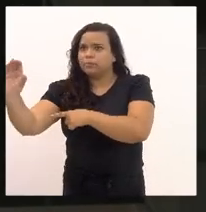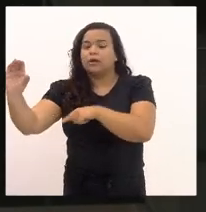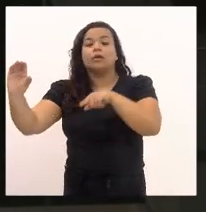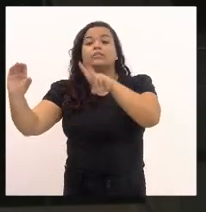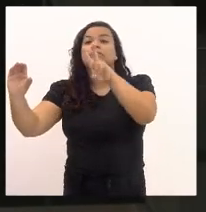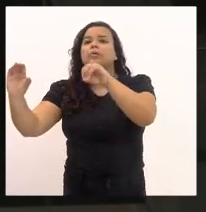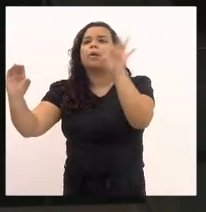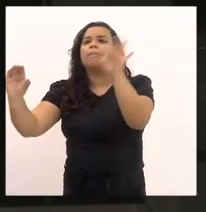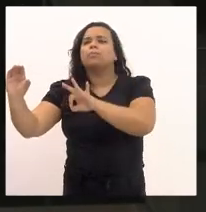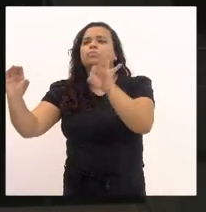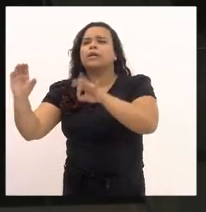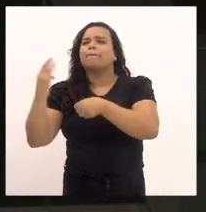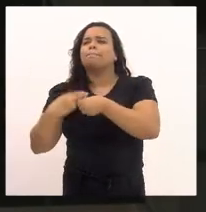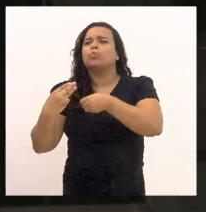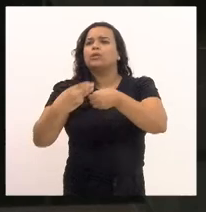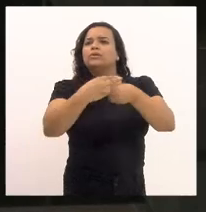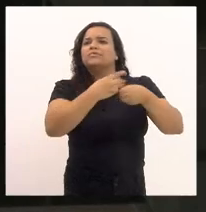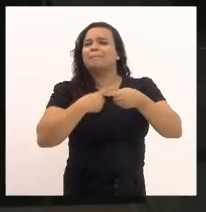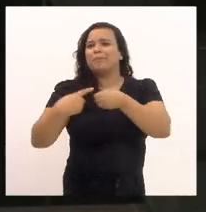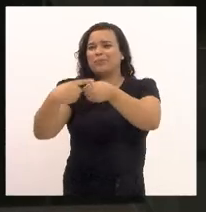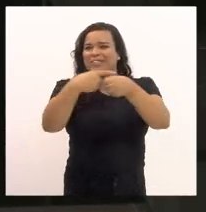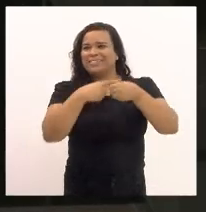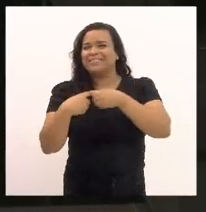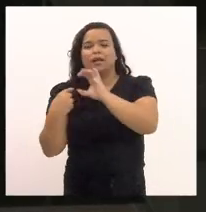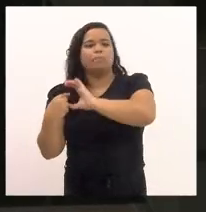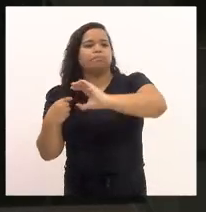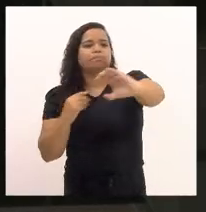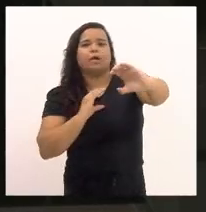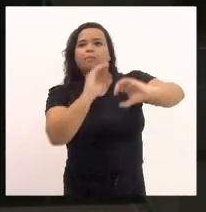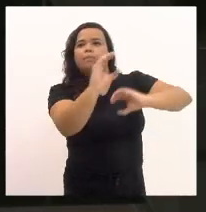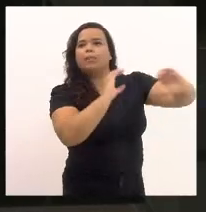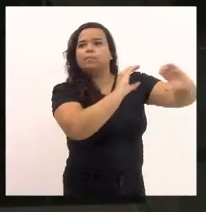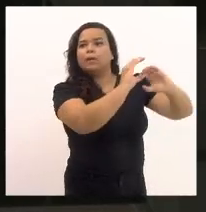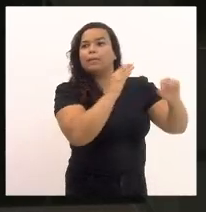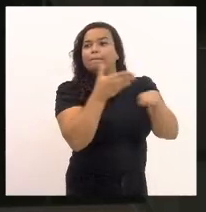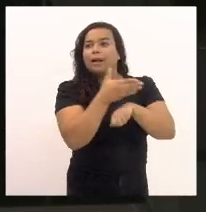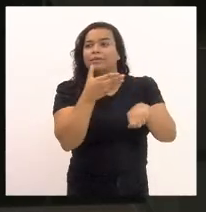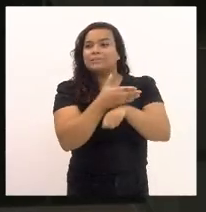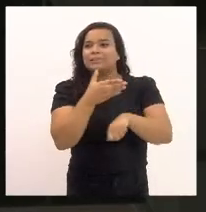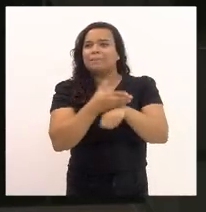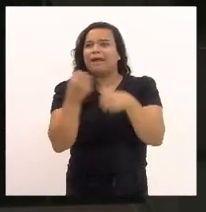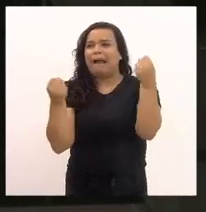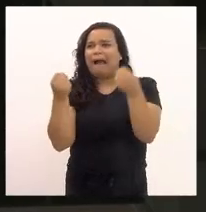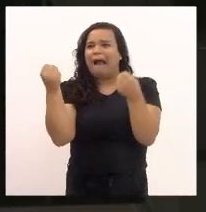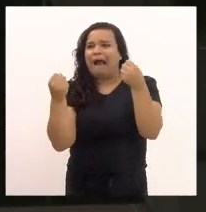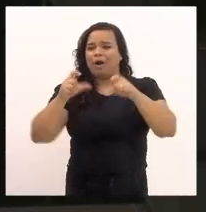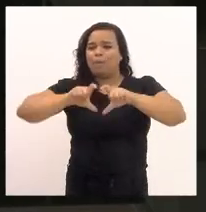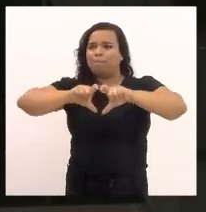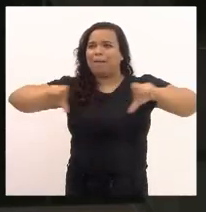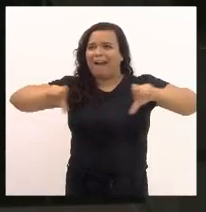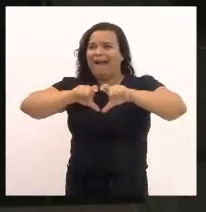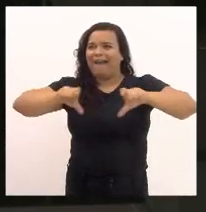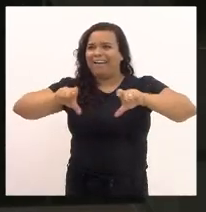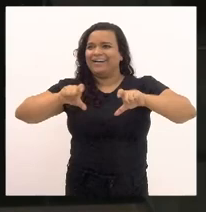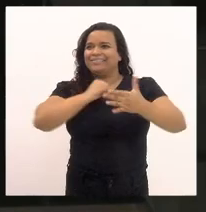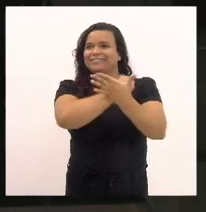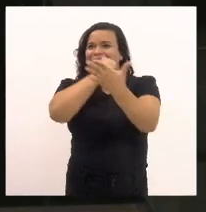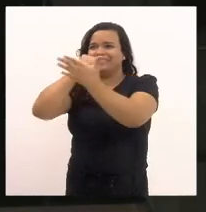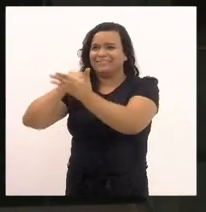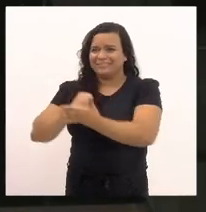consoante a participação dos emplacamentos em cada um deles. Bom, dito isso,